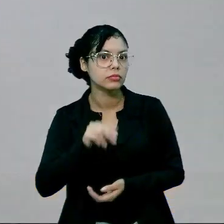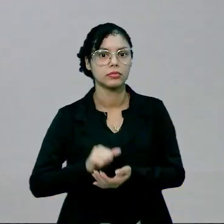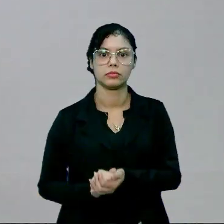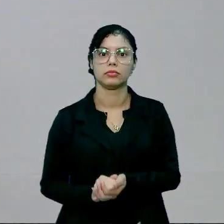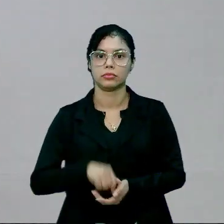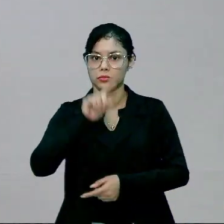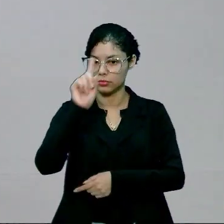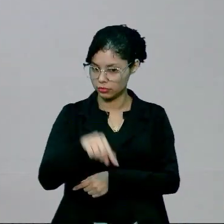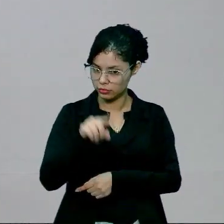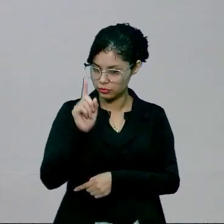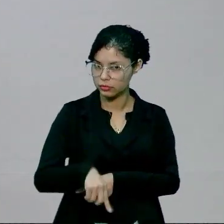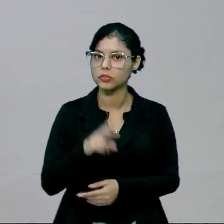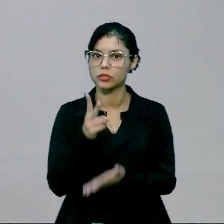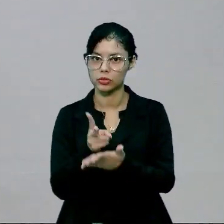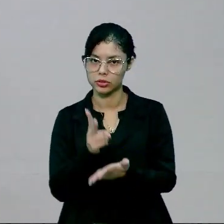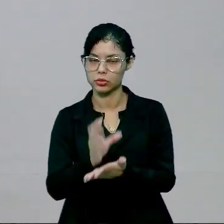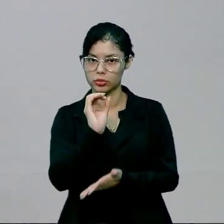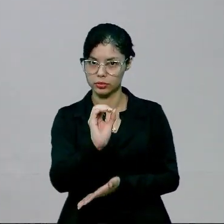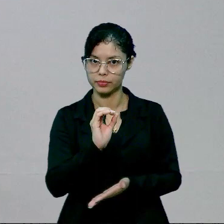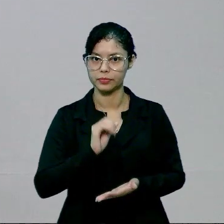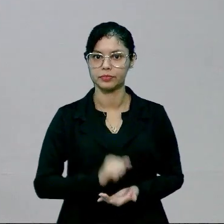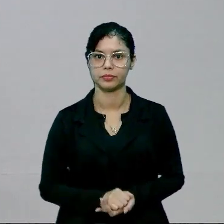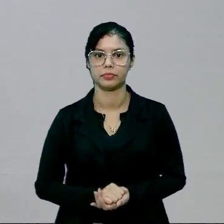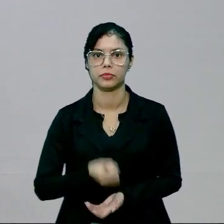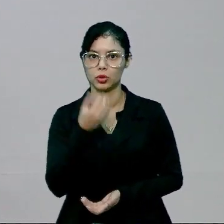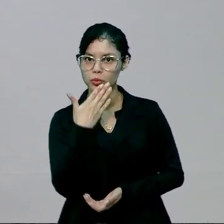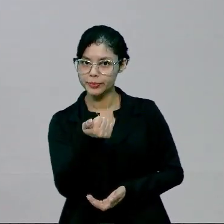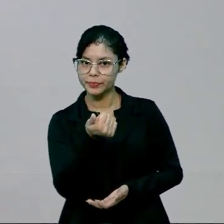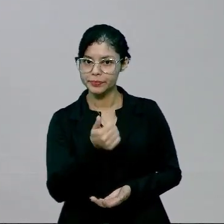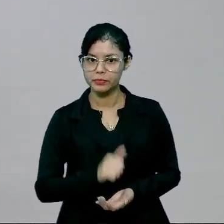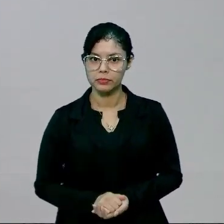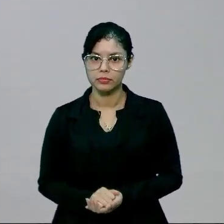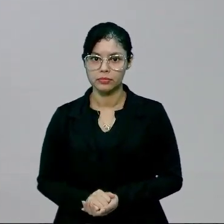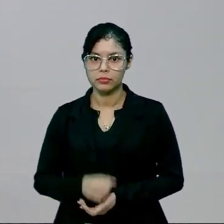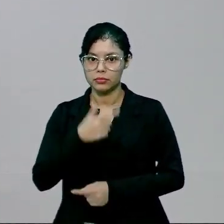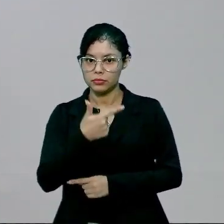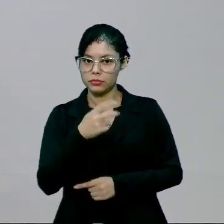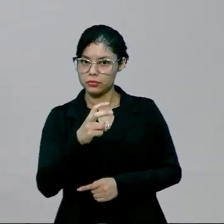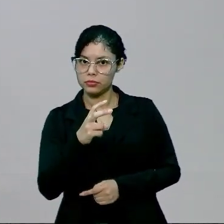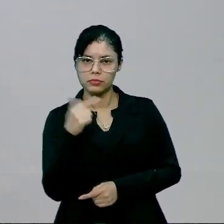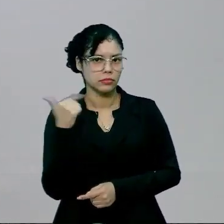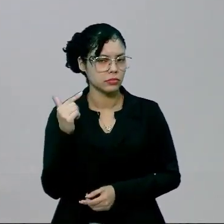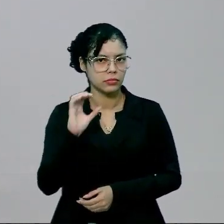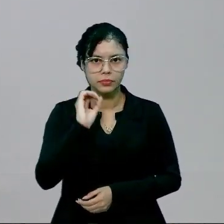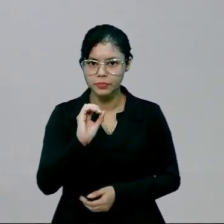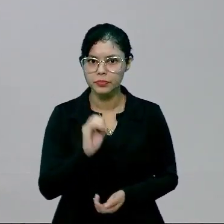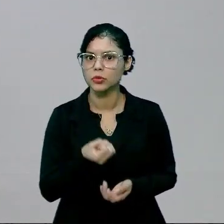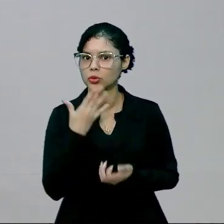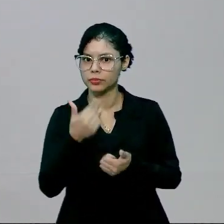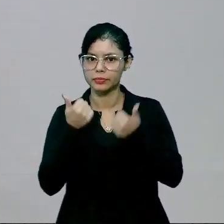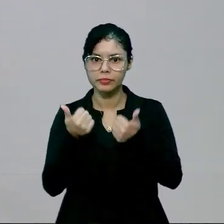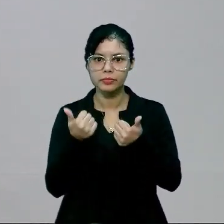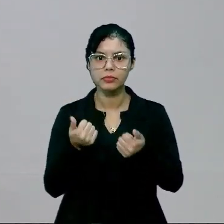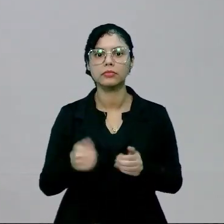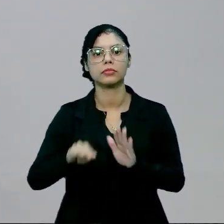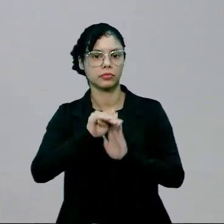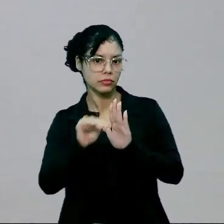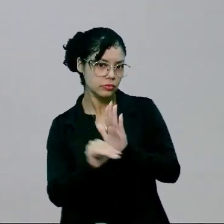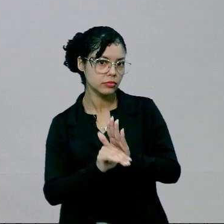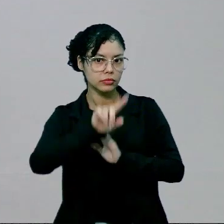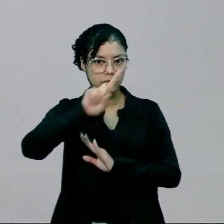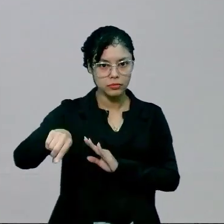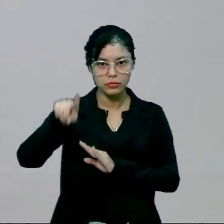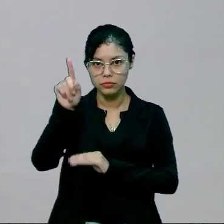cancelar sempre os zeros, tudo bem? O 25 não tem zero. Tudo bem, a gente pega o de baixo,